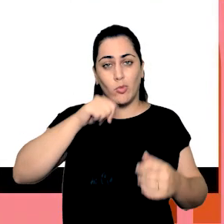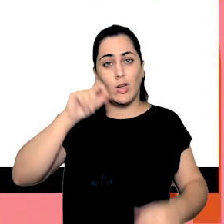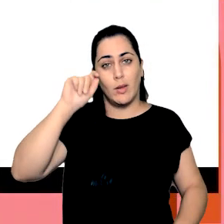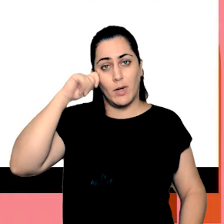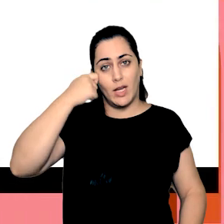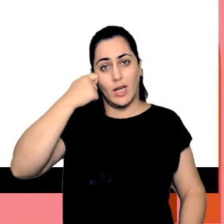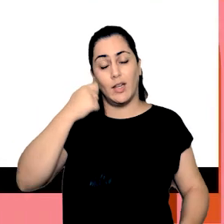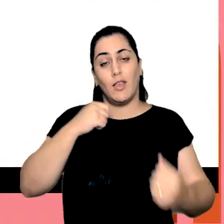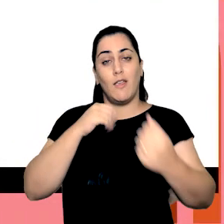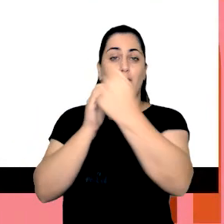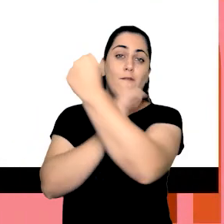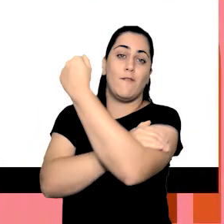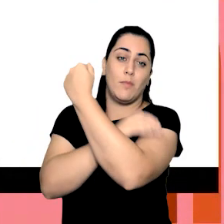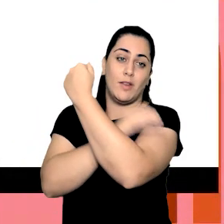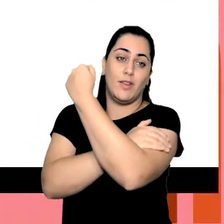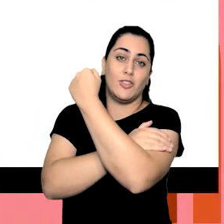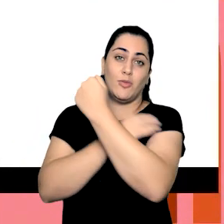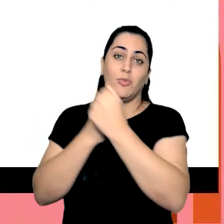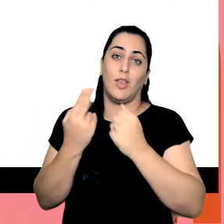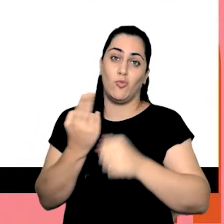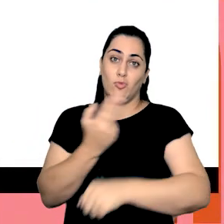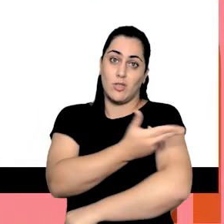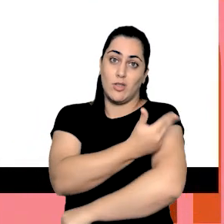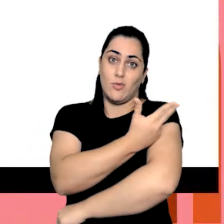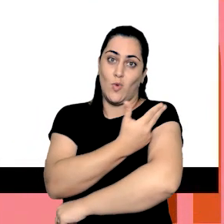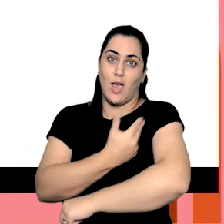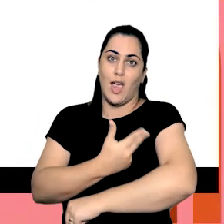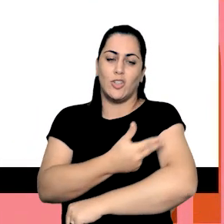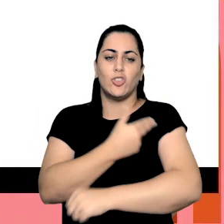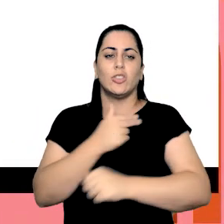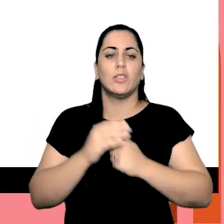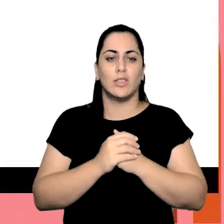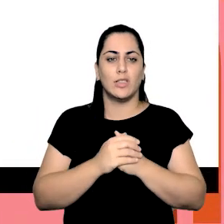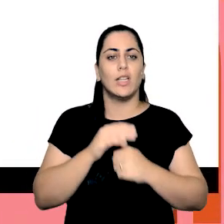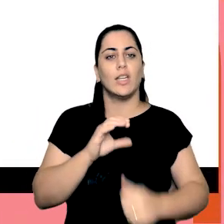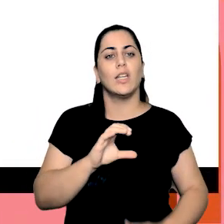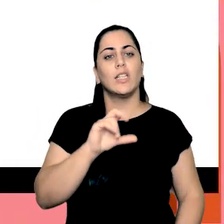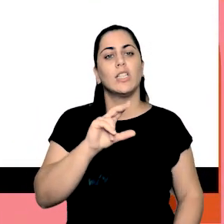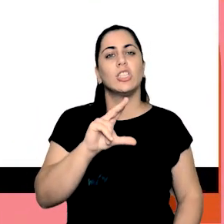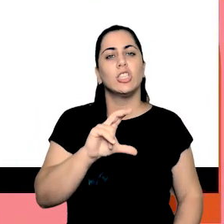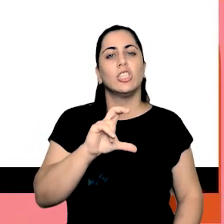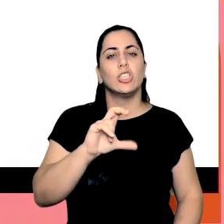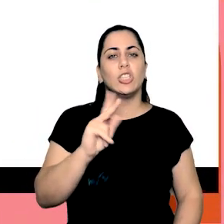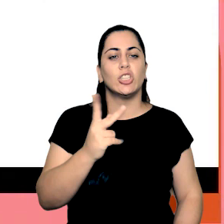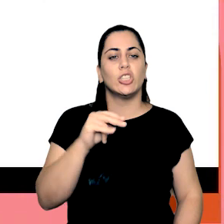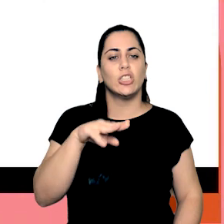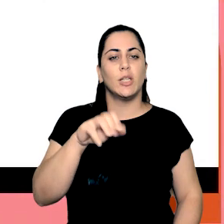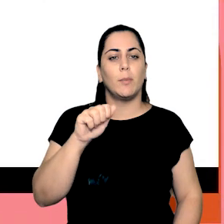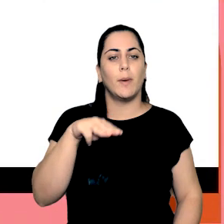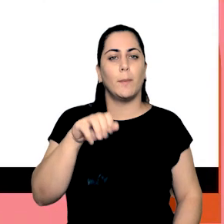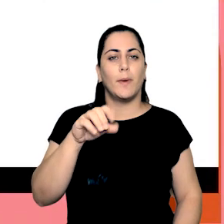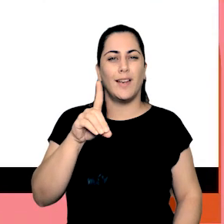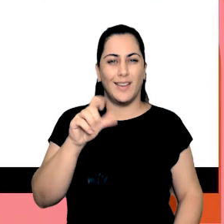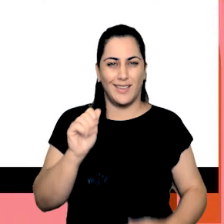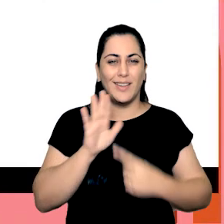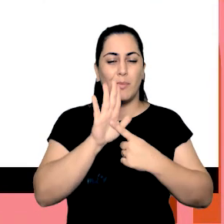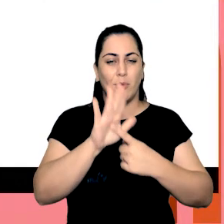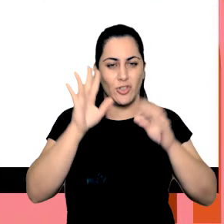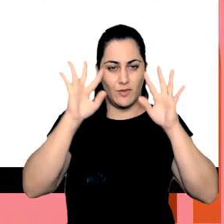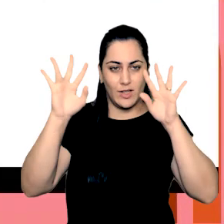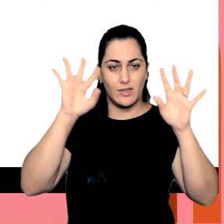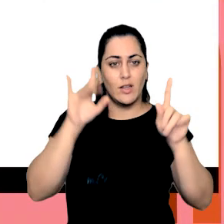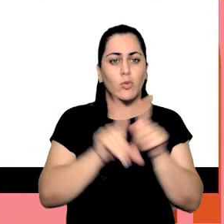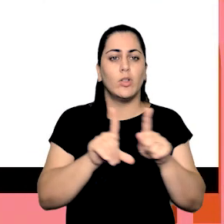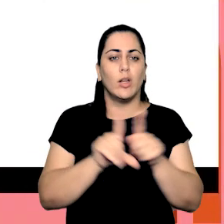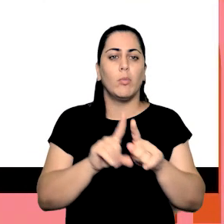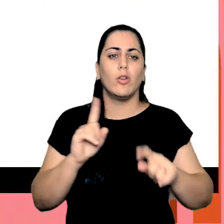feminista tenho até tatuado aqui a Chimamanda traz muito bem essas reflexões sejamos todos feministas é